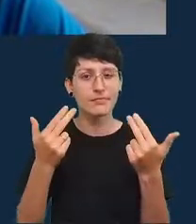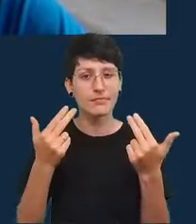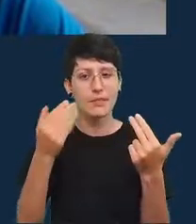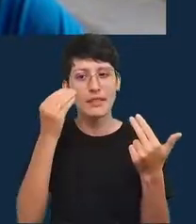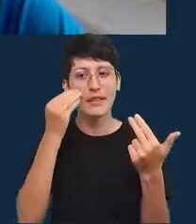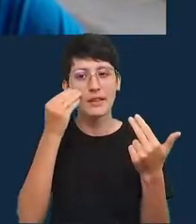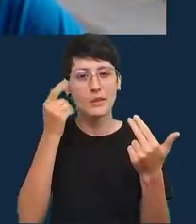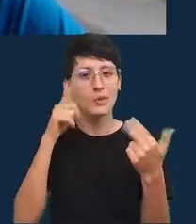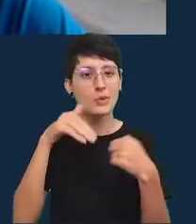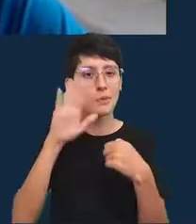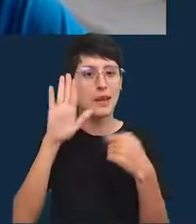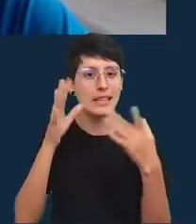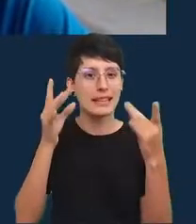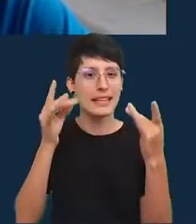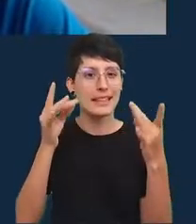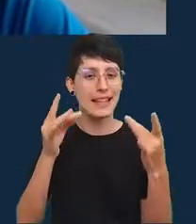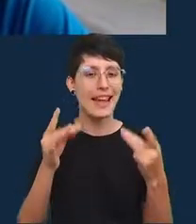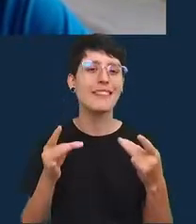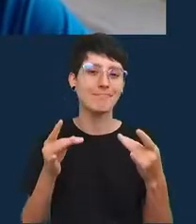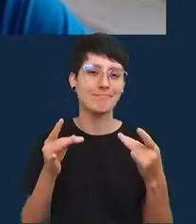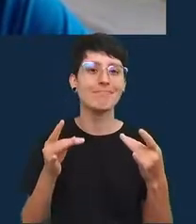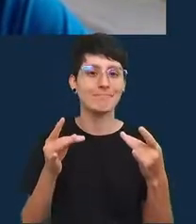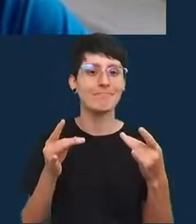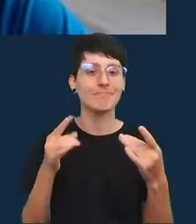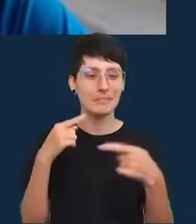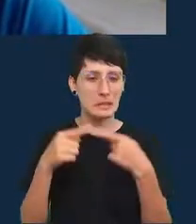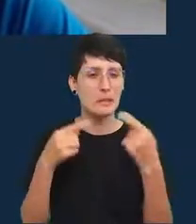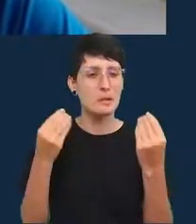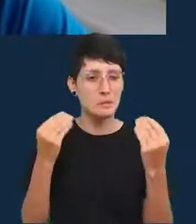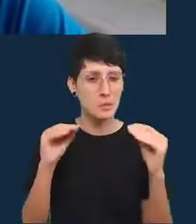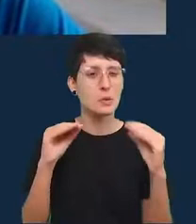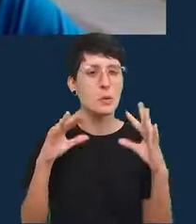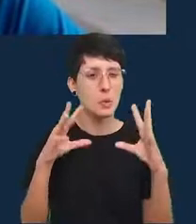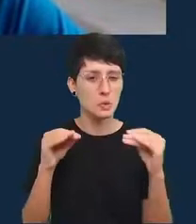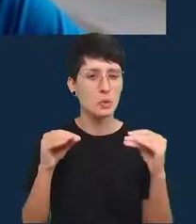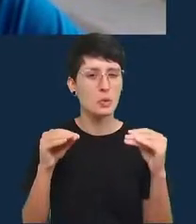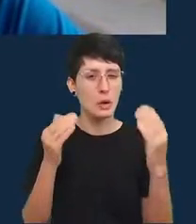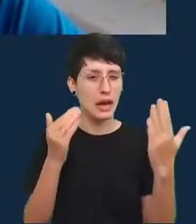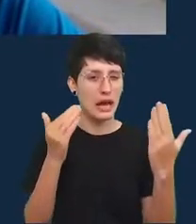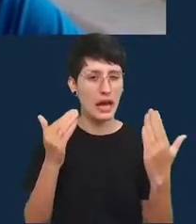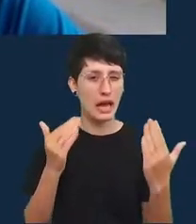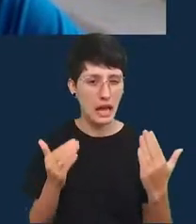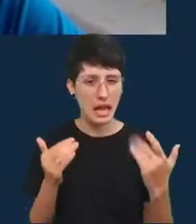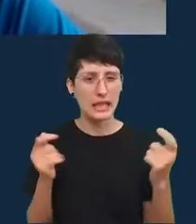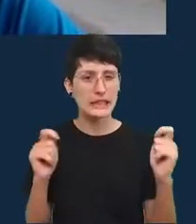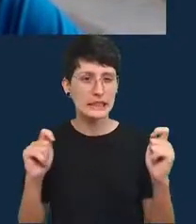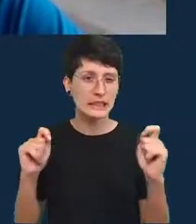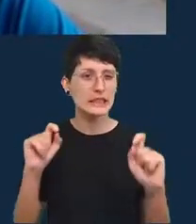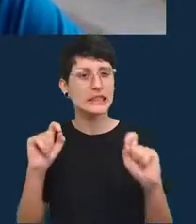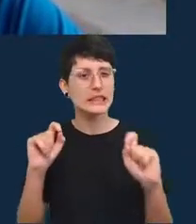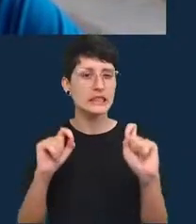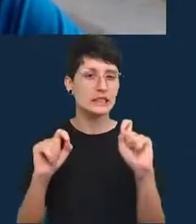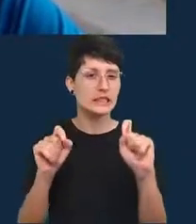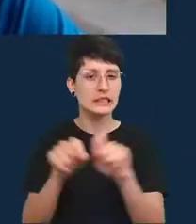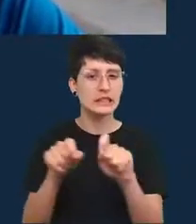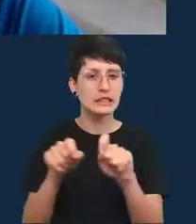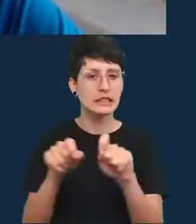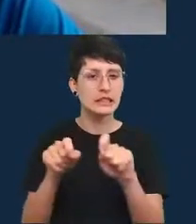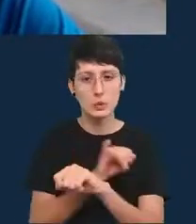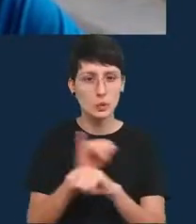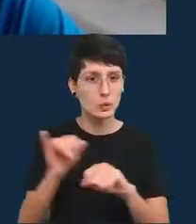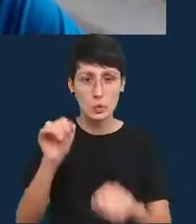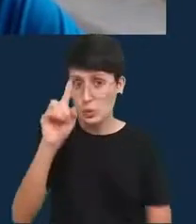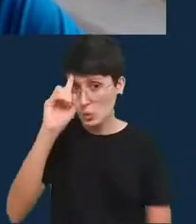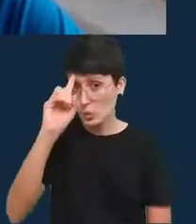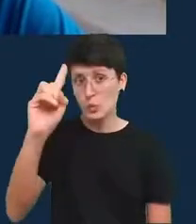detalhes e depois colocamos tudo na tabela de comparação e obtivemos o intervalo e não o número central então